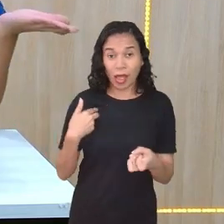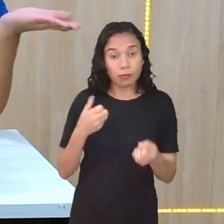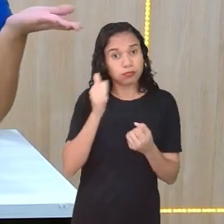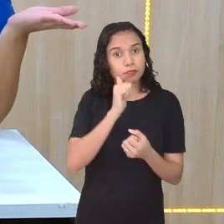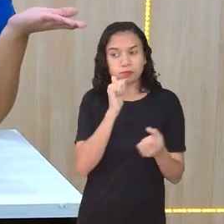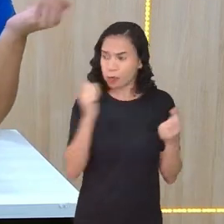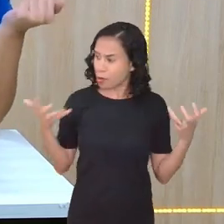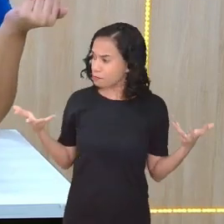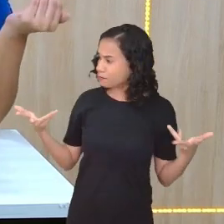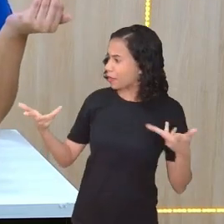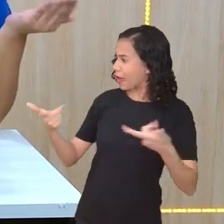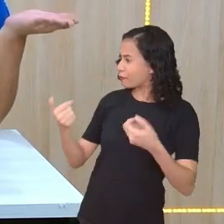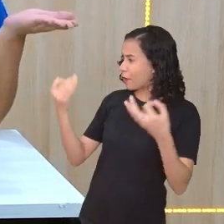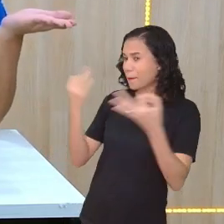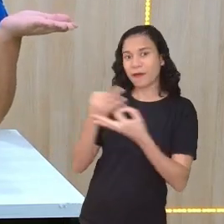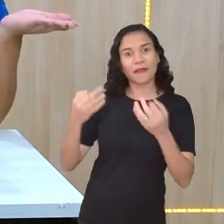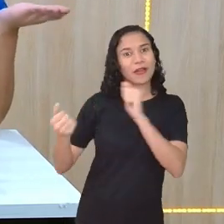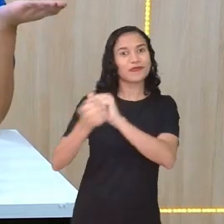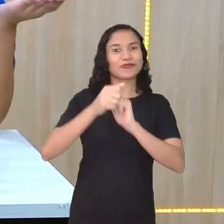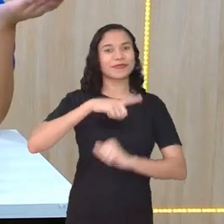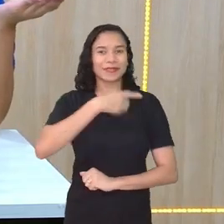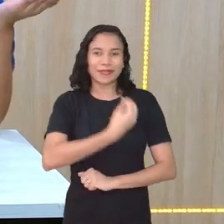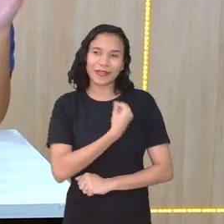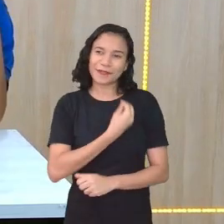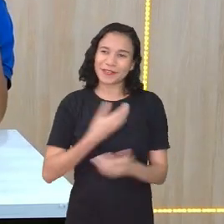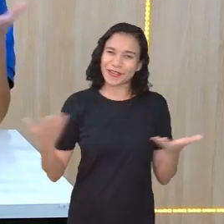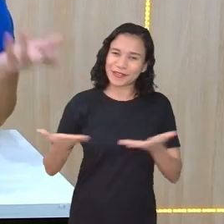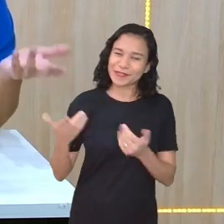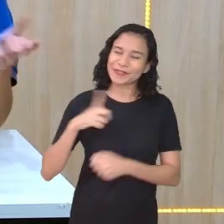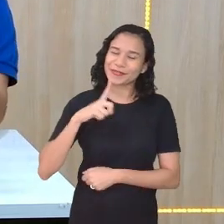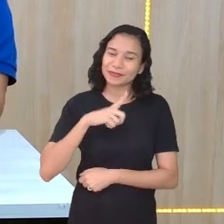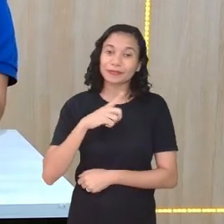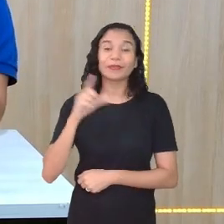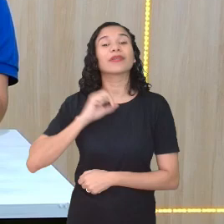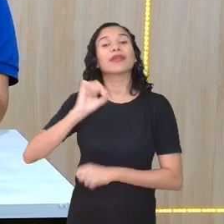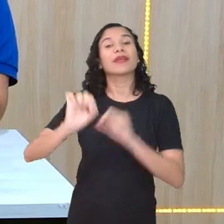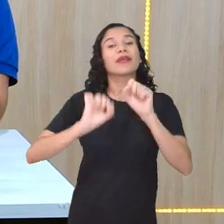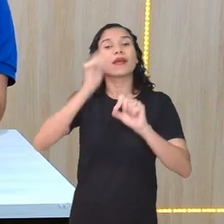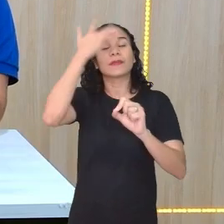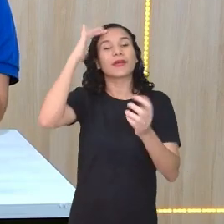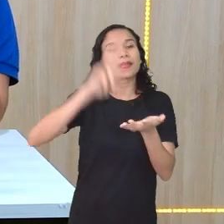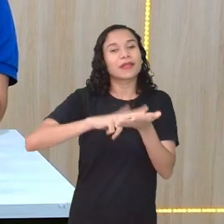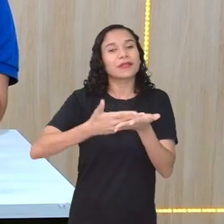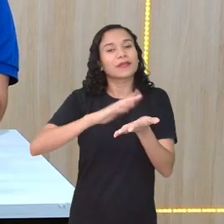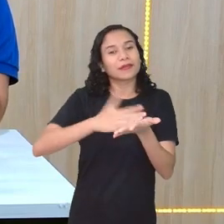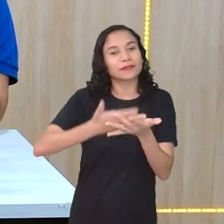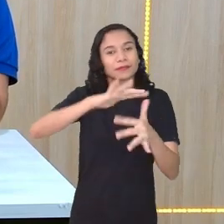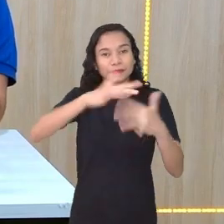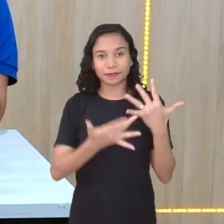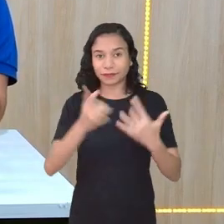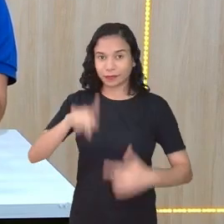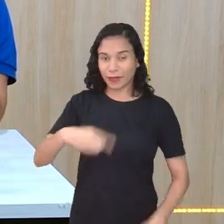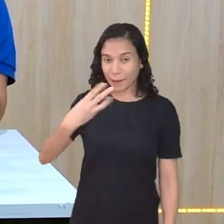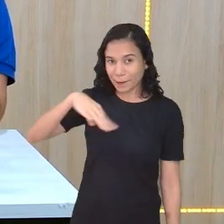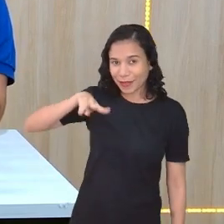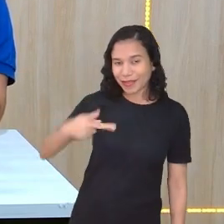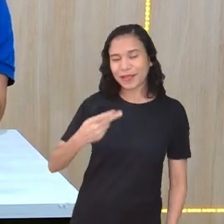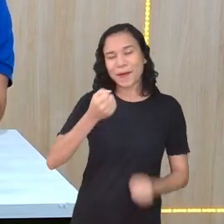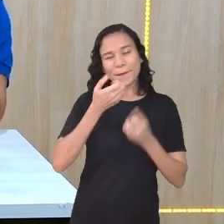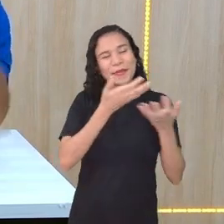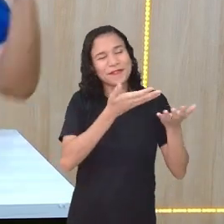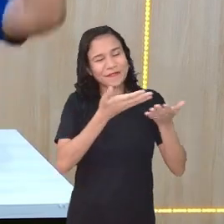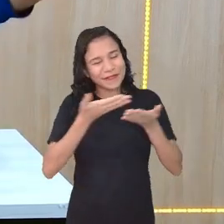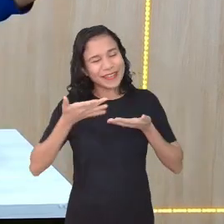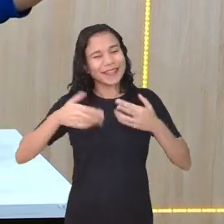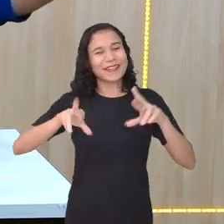Rodeada por mulheres perfeitas, incríveis e maravilhosas. Hoje, quem faz a nossa tradução para Libras é a Helena, bem-vinda,